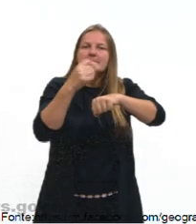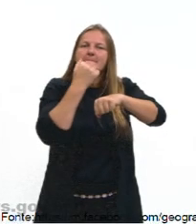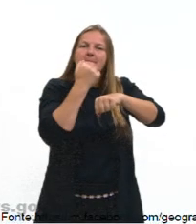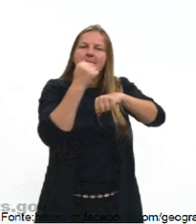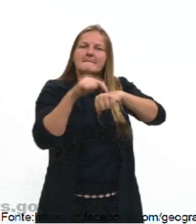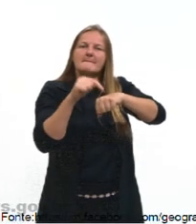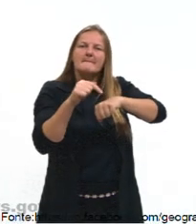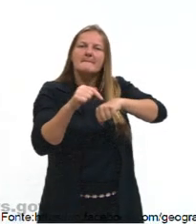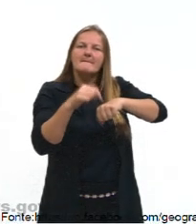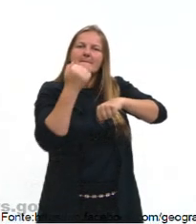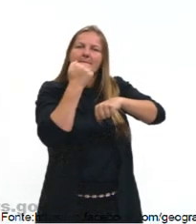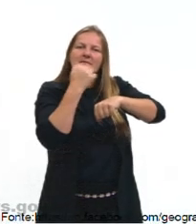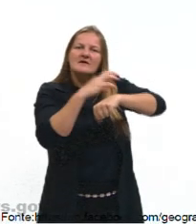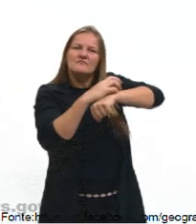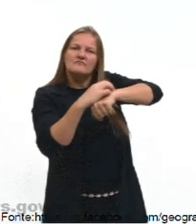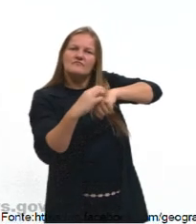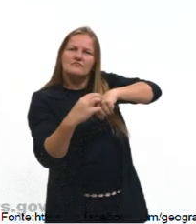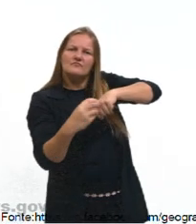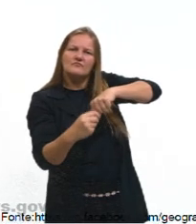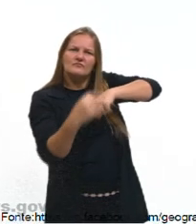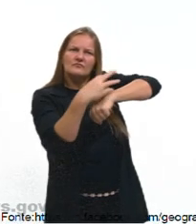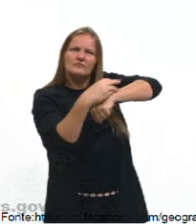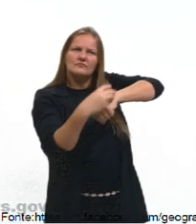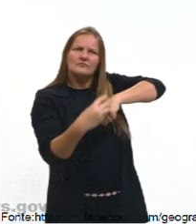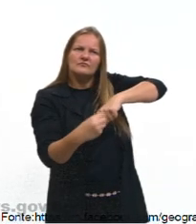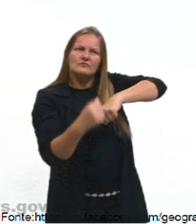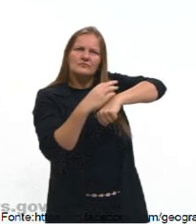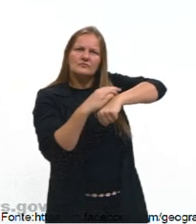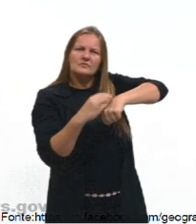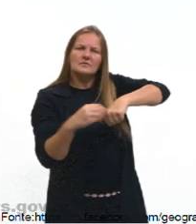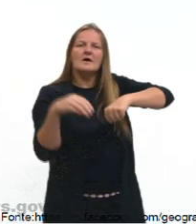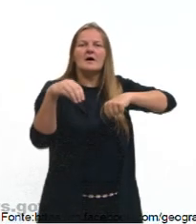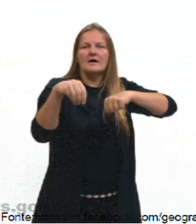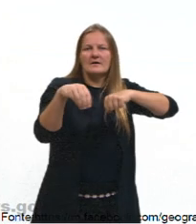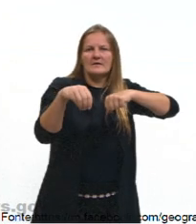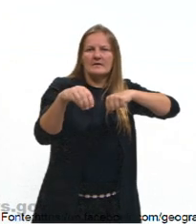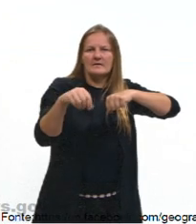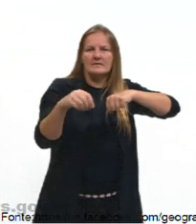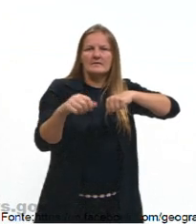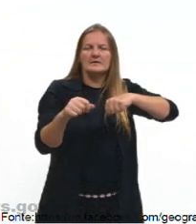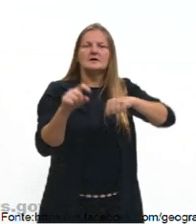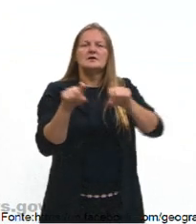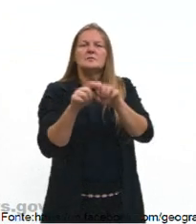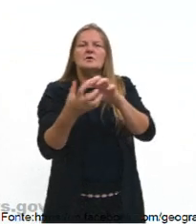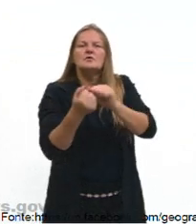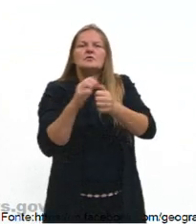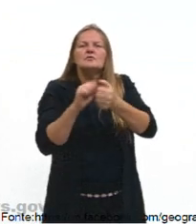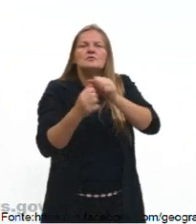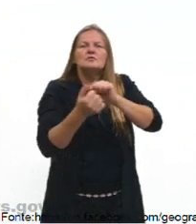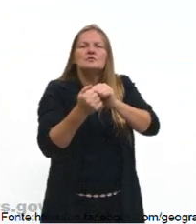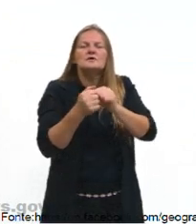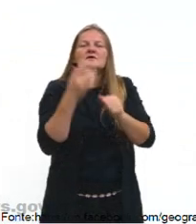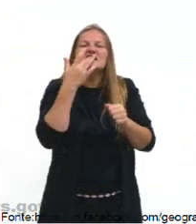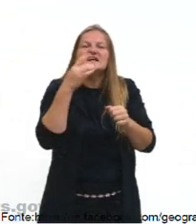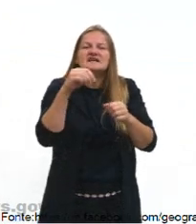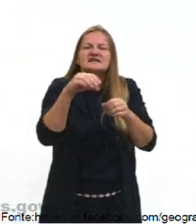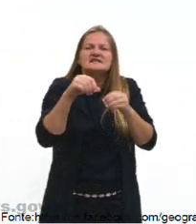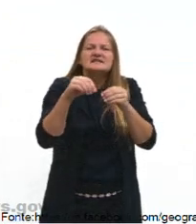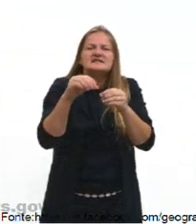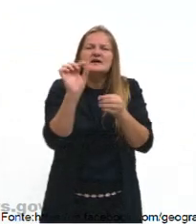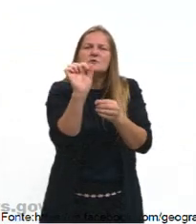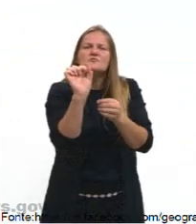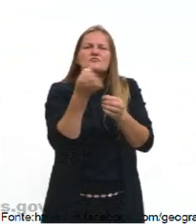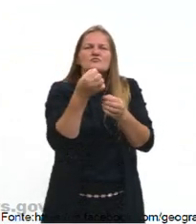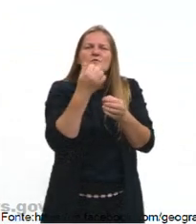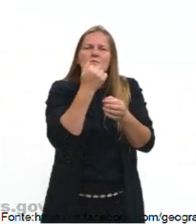sendo decomposta, né? E aí ela forma tanto areia, como argila, como sais dissolvidos. Gurizada, presta atenção.